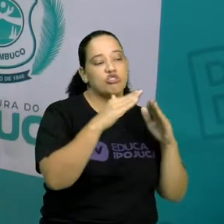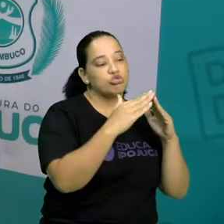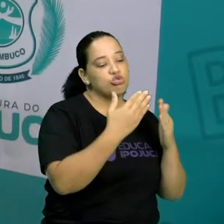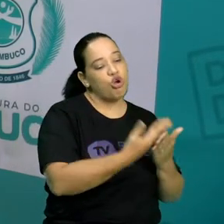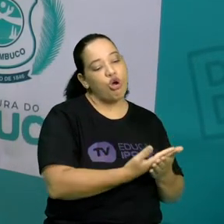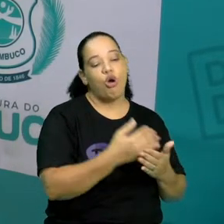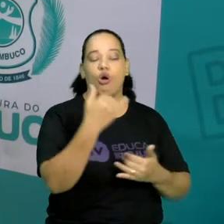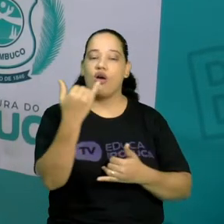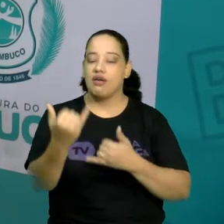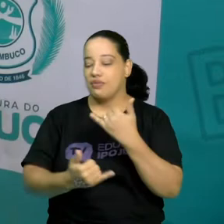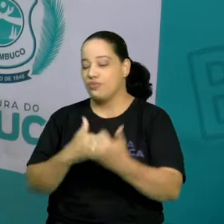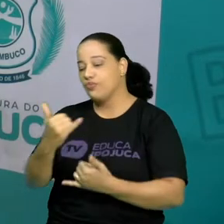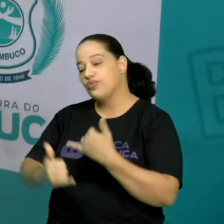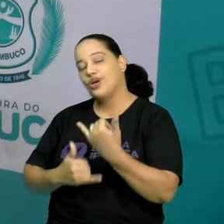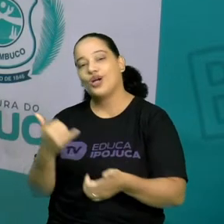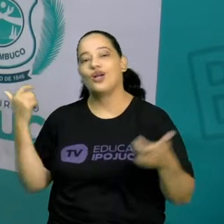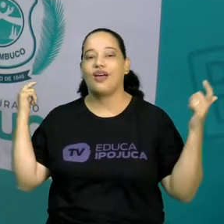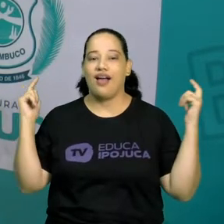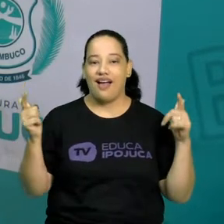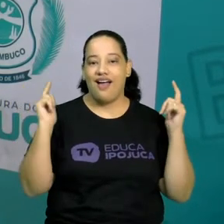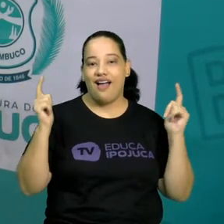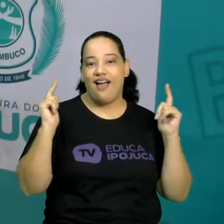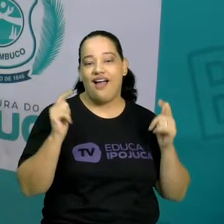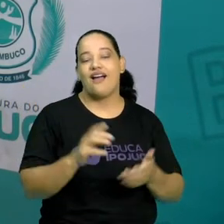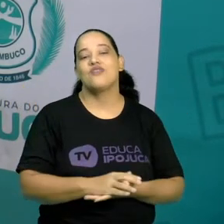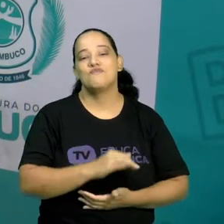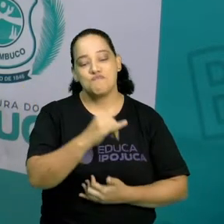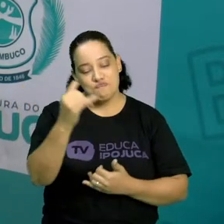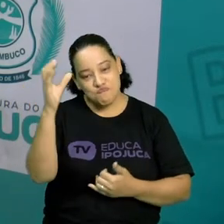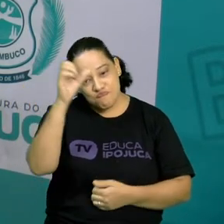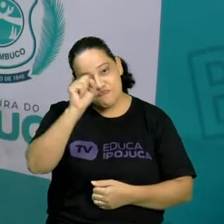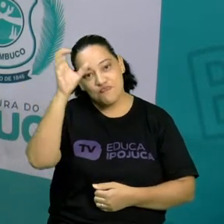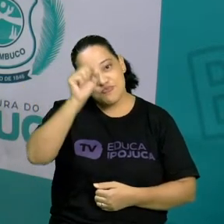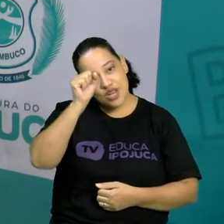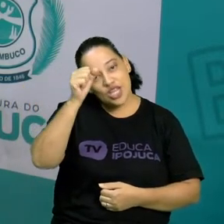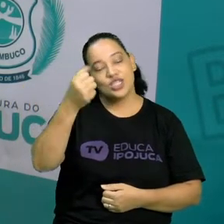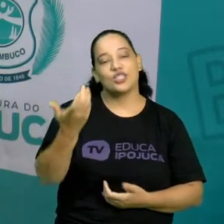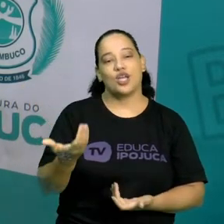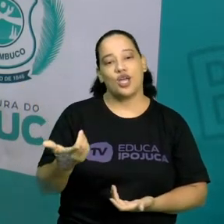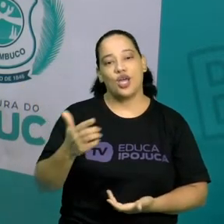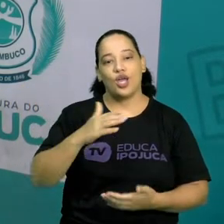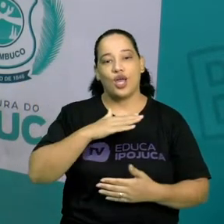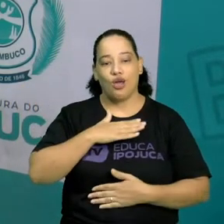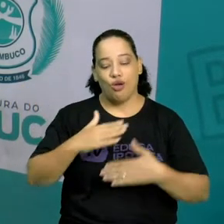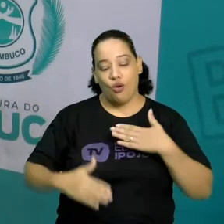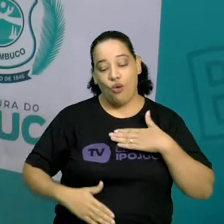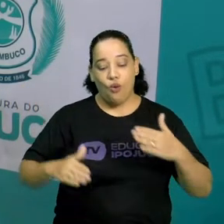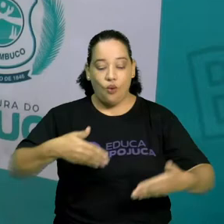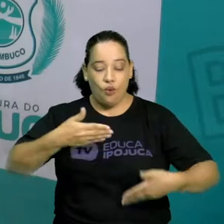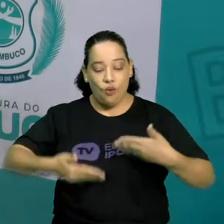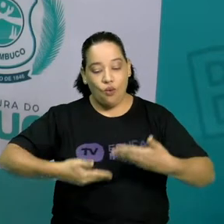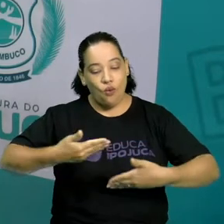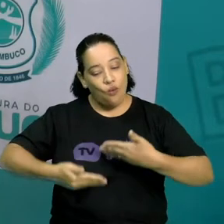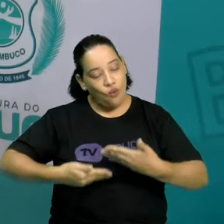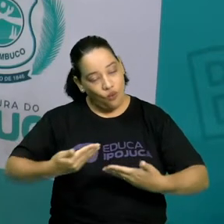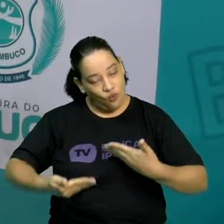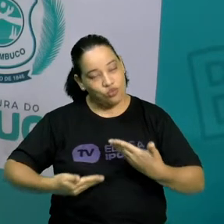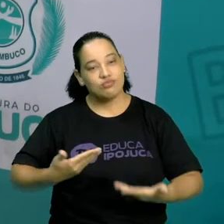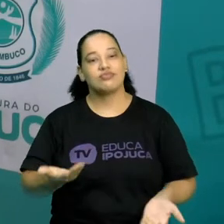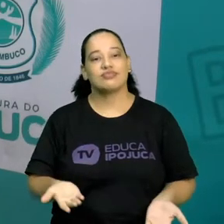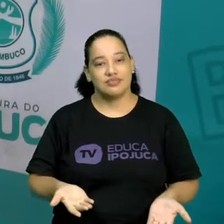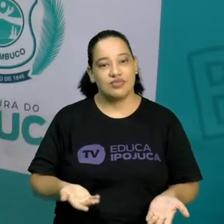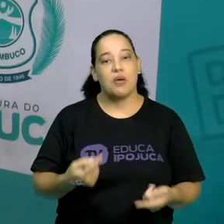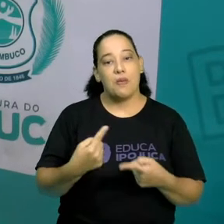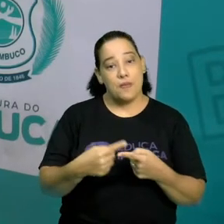vocês brincam, vocês se divertem. Eles estão aprendendo a cuidar do seu próprio corpo também. Isso porque